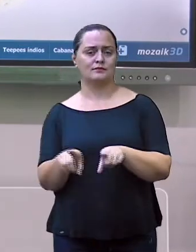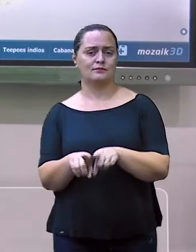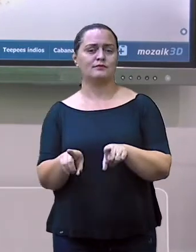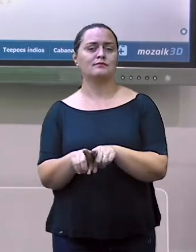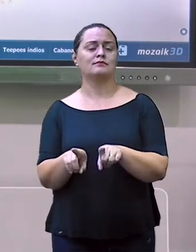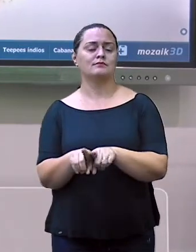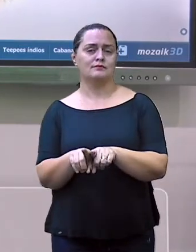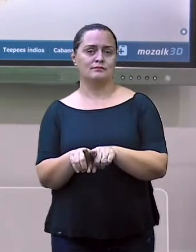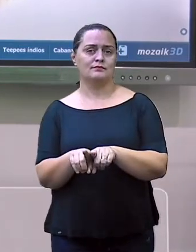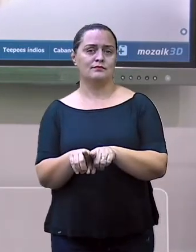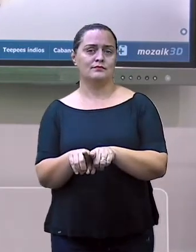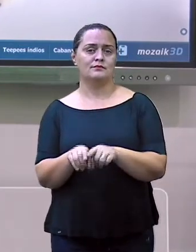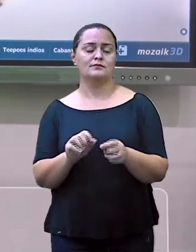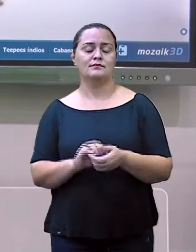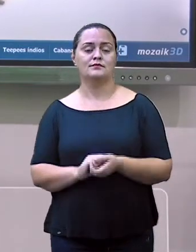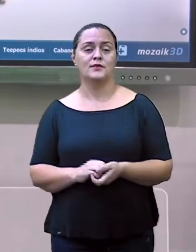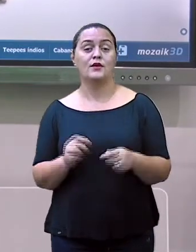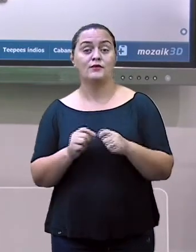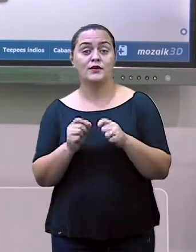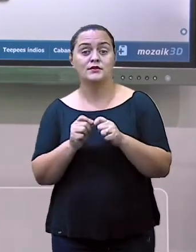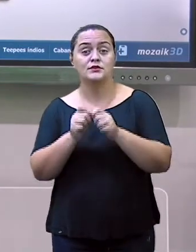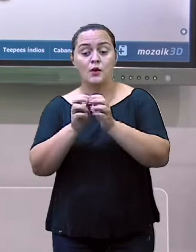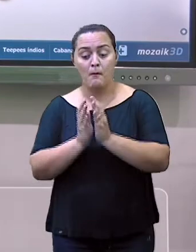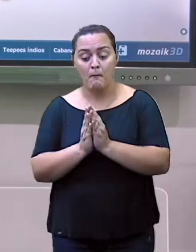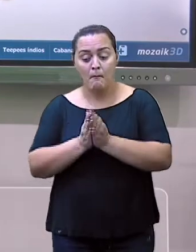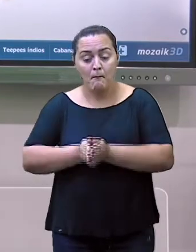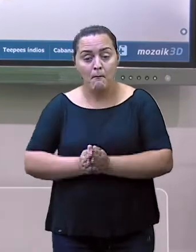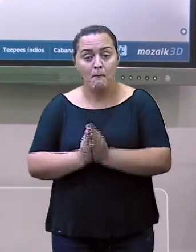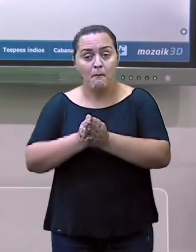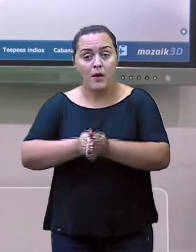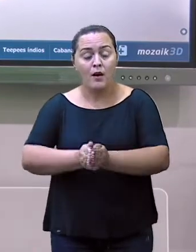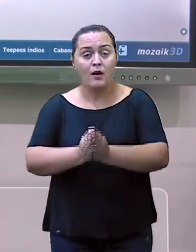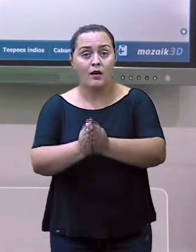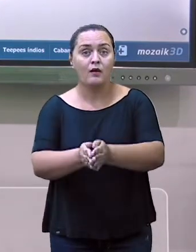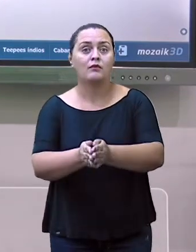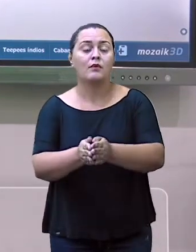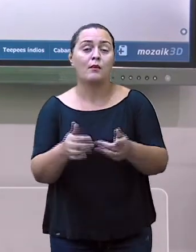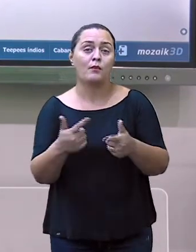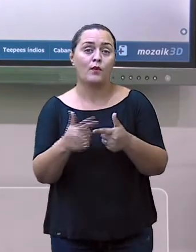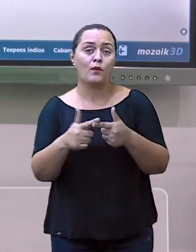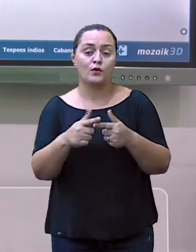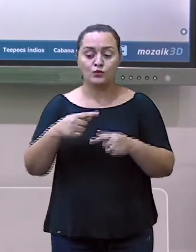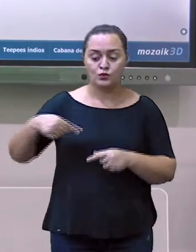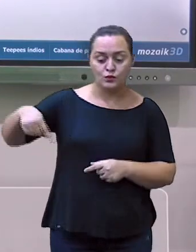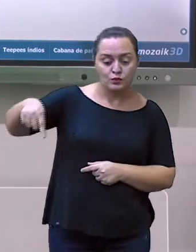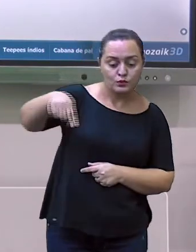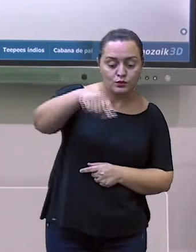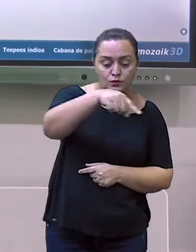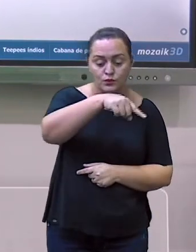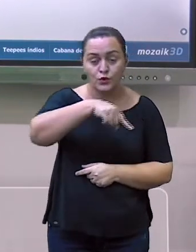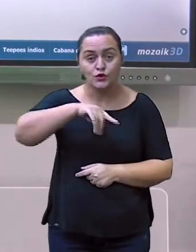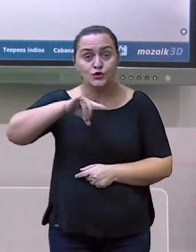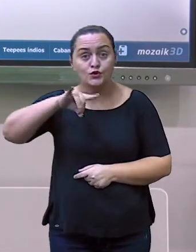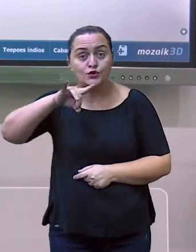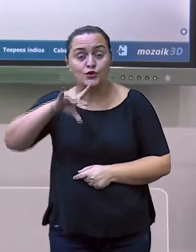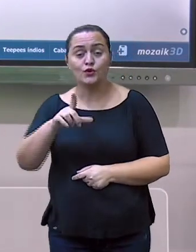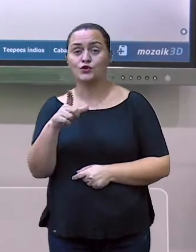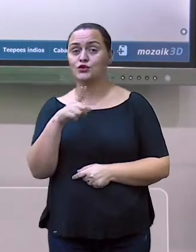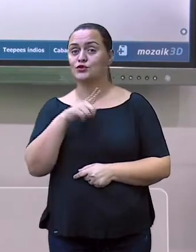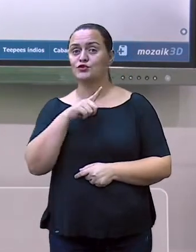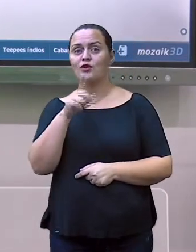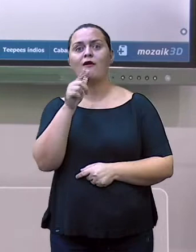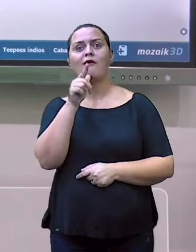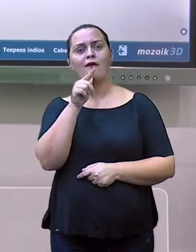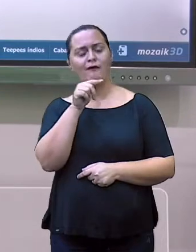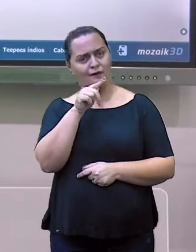para o outro, visto que tudo ao redor era água. Esse tipo de construção ainda é muito